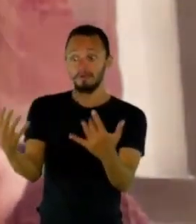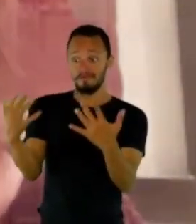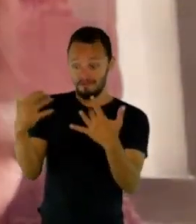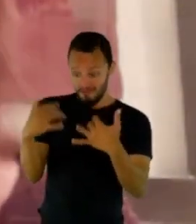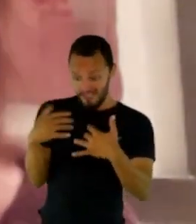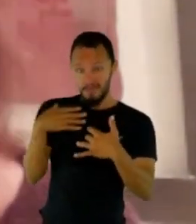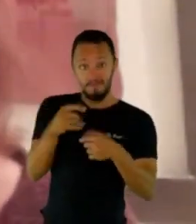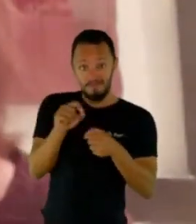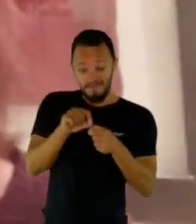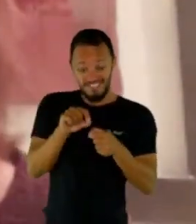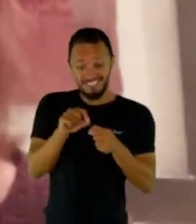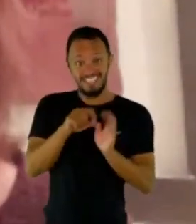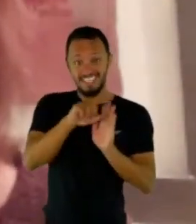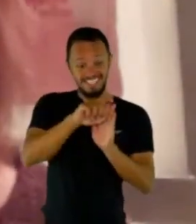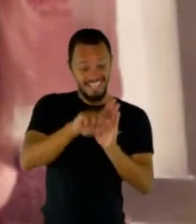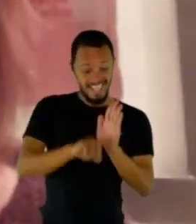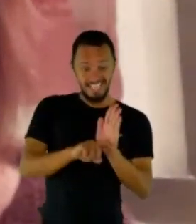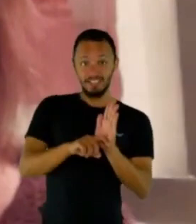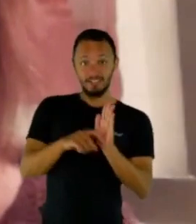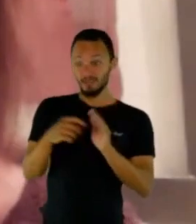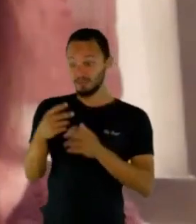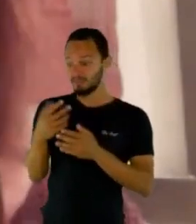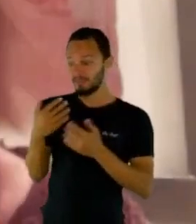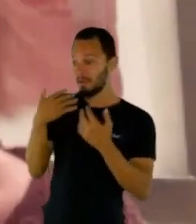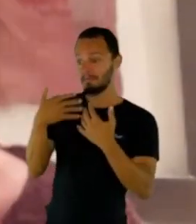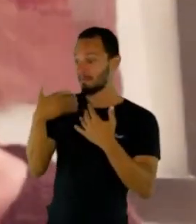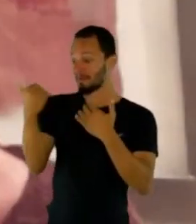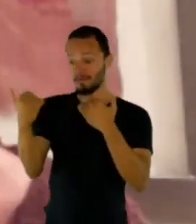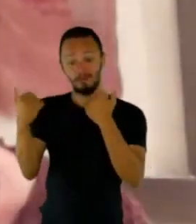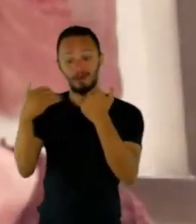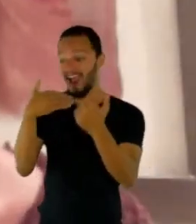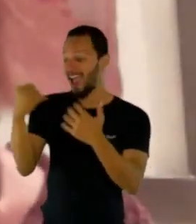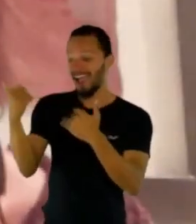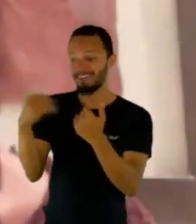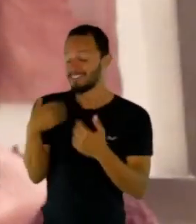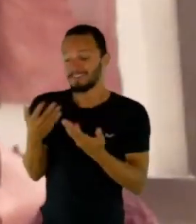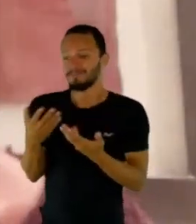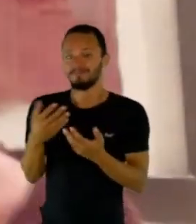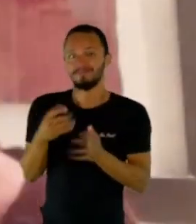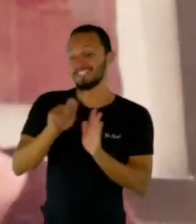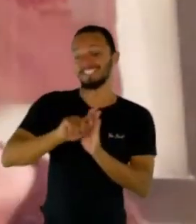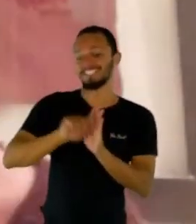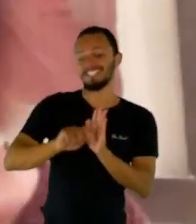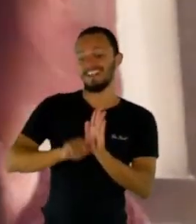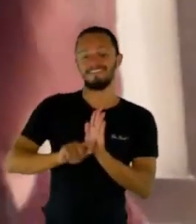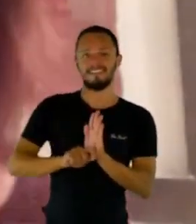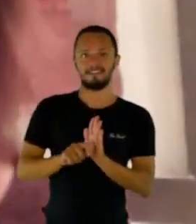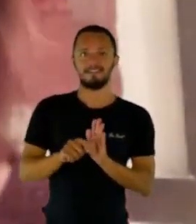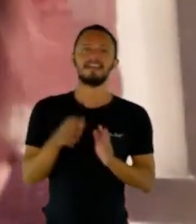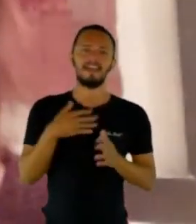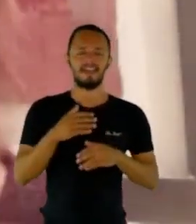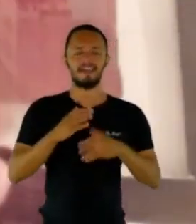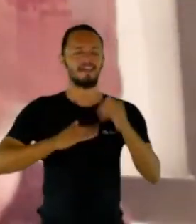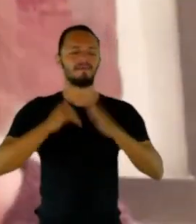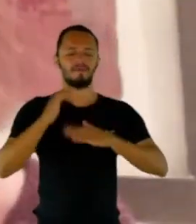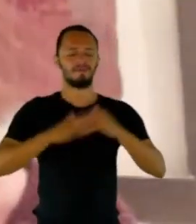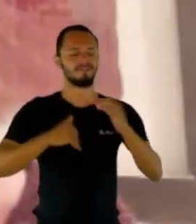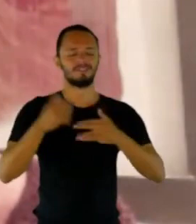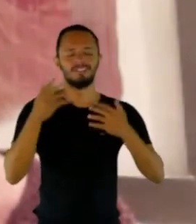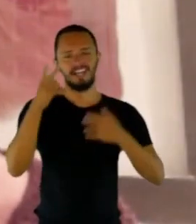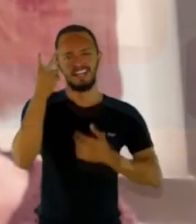natural para mim escrever. Então, esse livro, na verdade, foi uma consequência desse meu talento, digamos, natural.